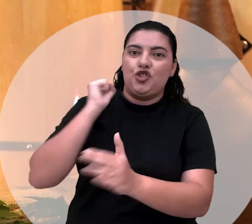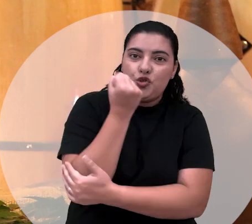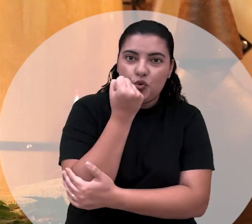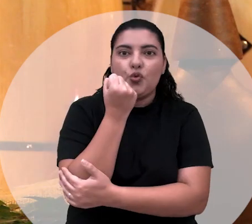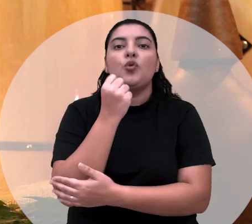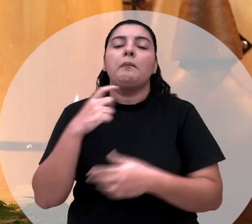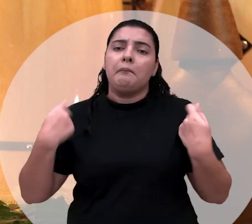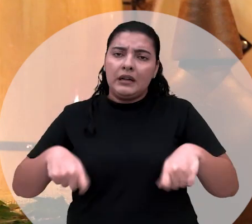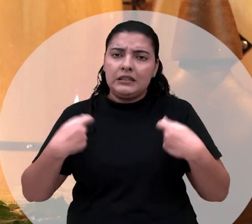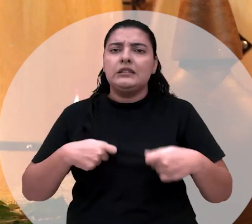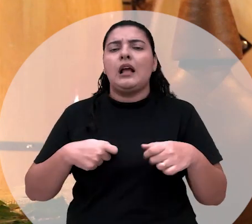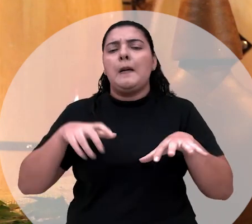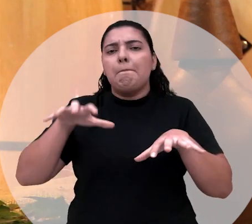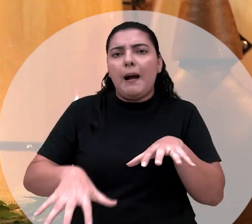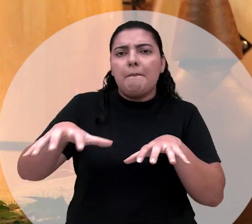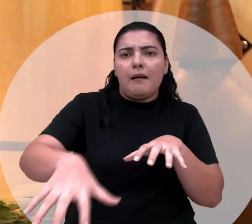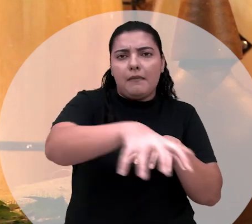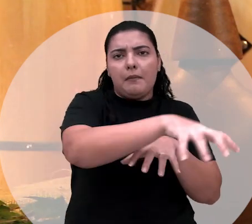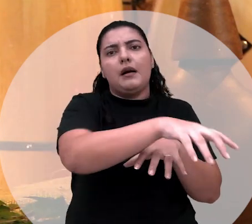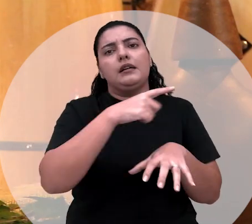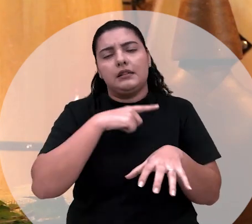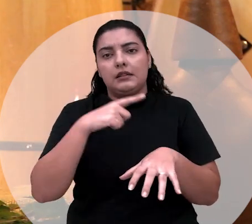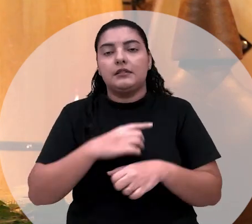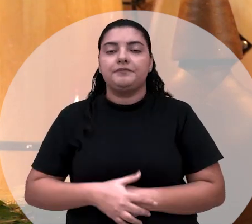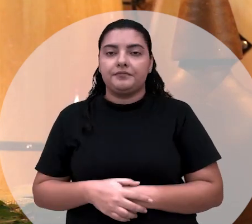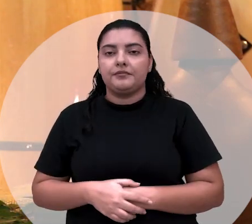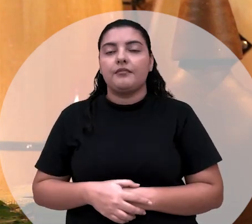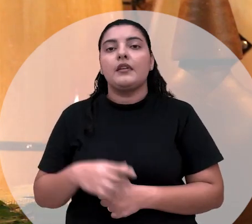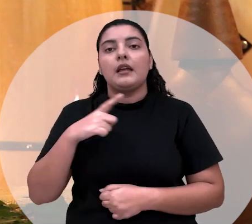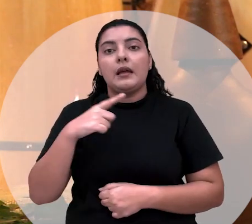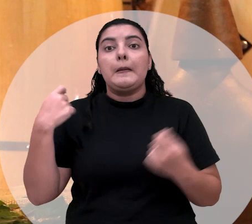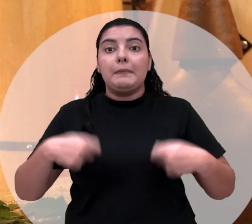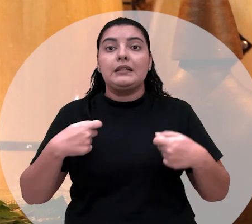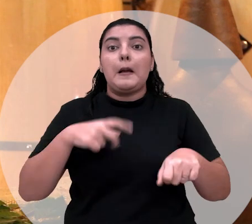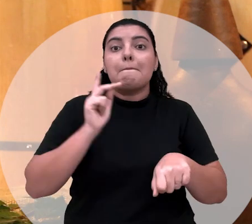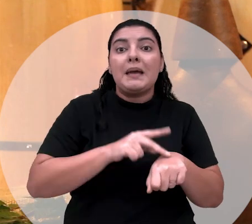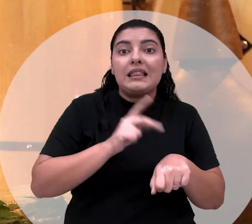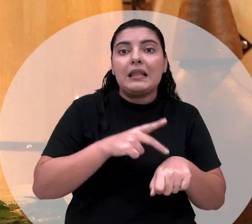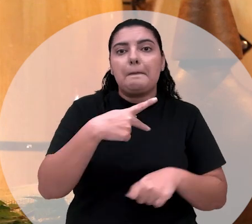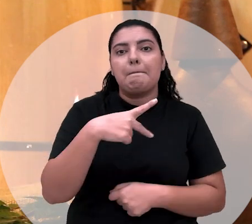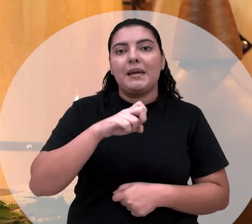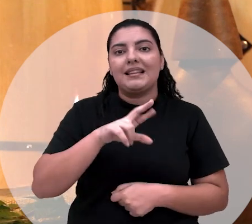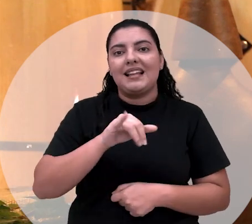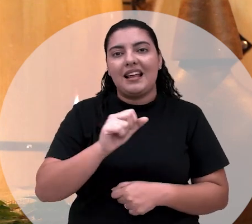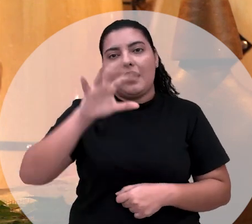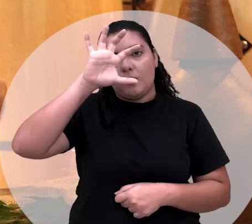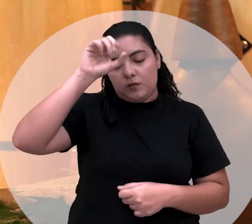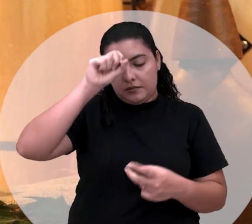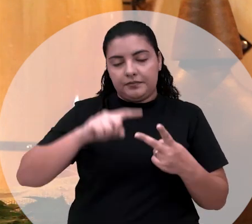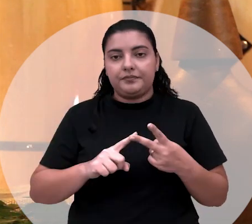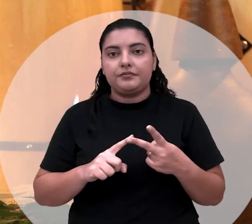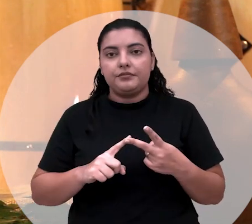requer um espaço. quem é um bandista tem que ter a pedreira, quem é um bandista tem que